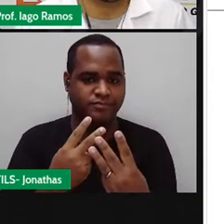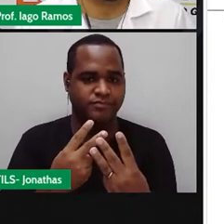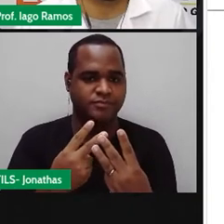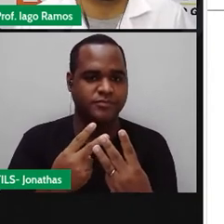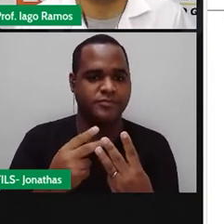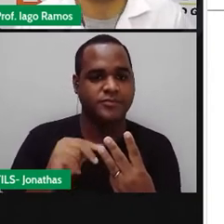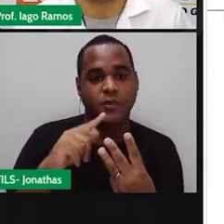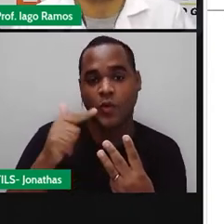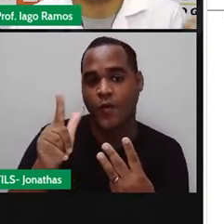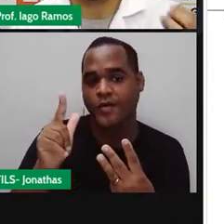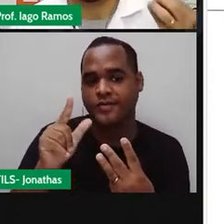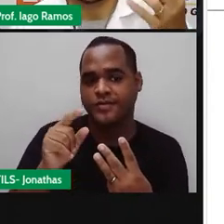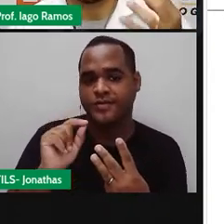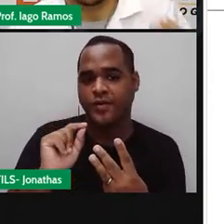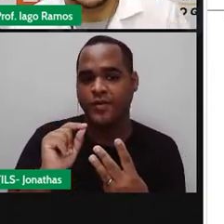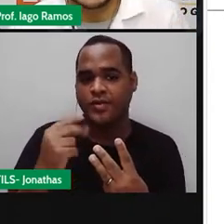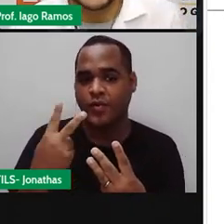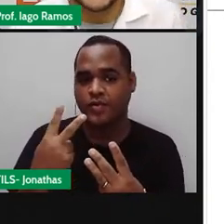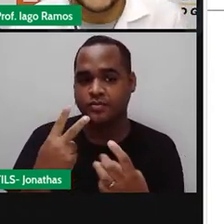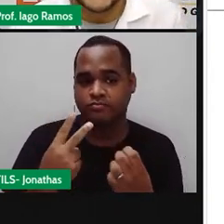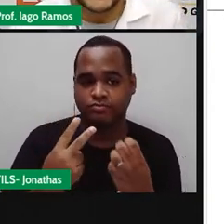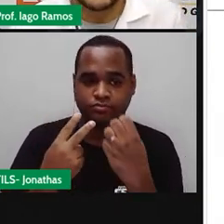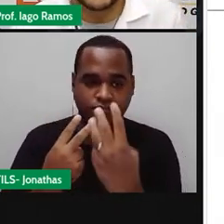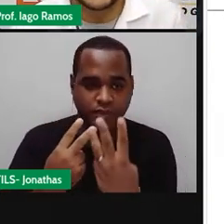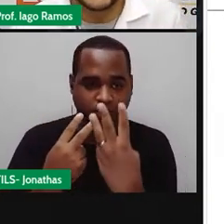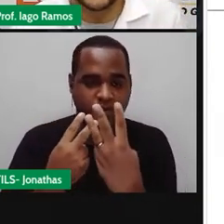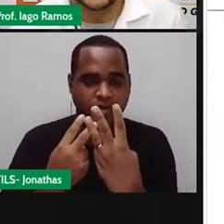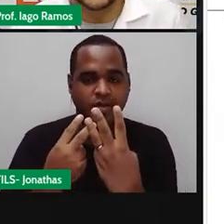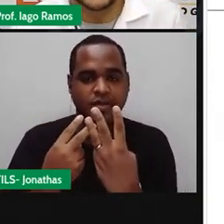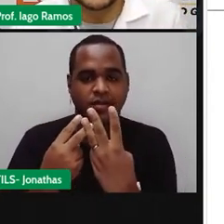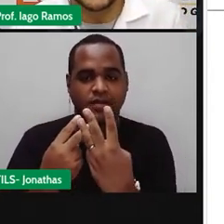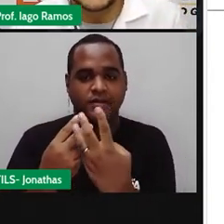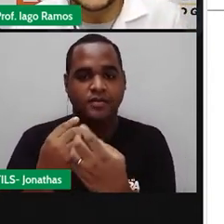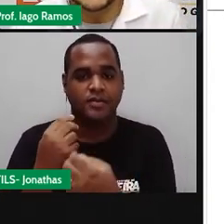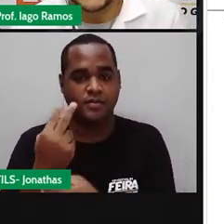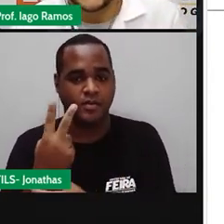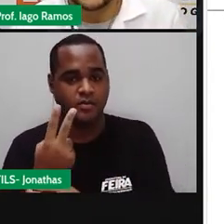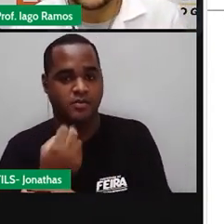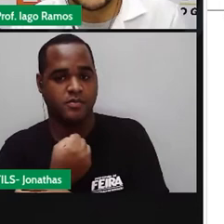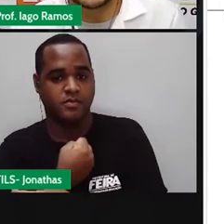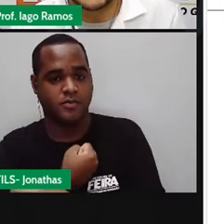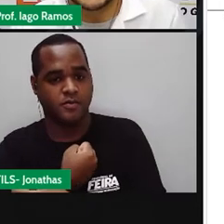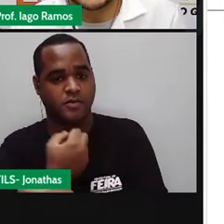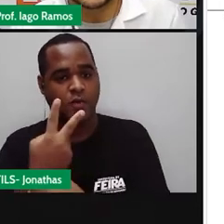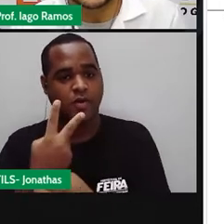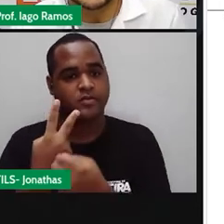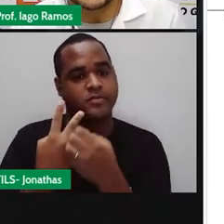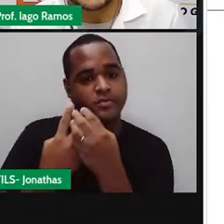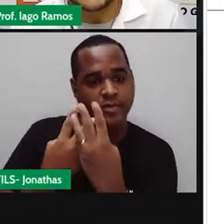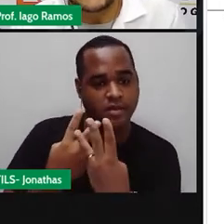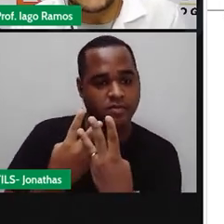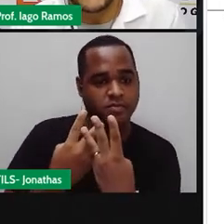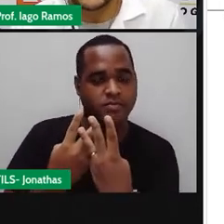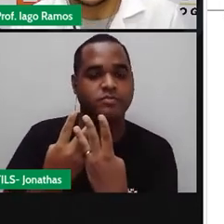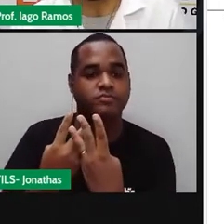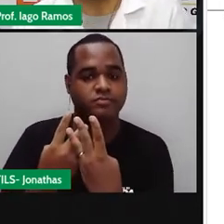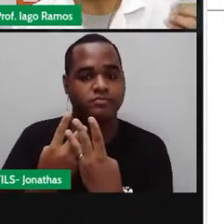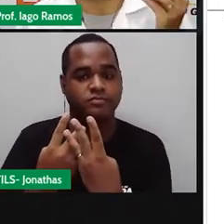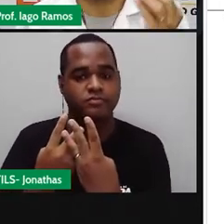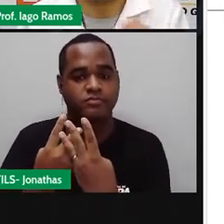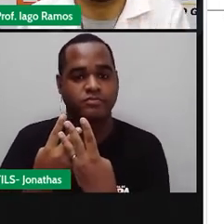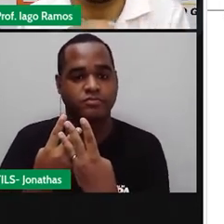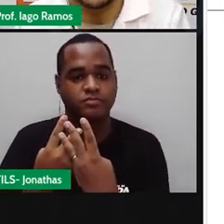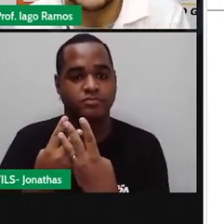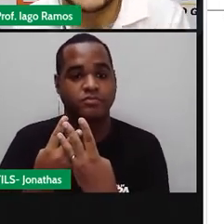Sucessor significa que vem depois. Quem vem depois do número dois? O número três. E